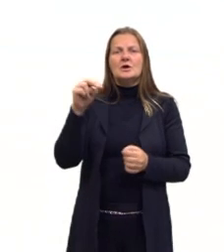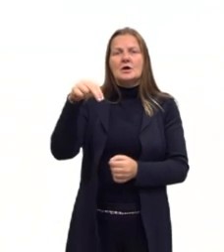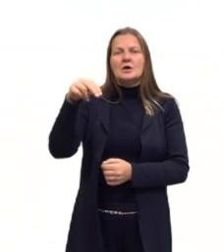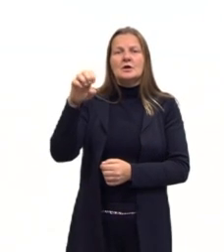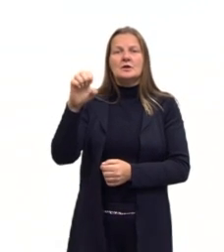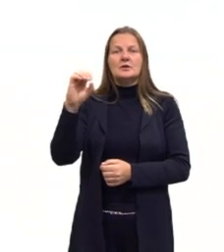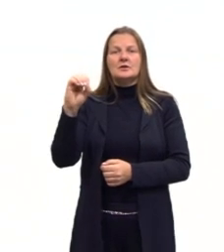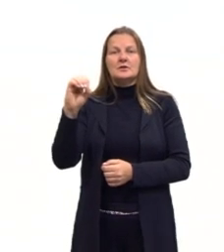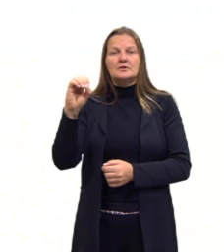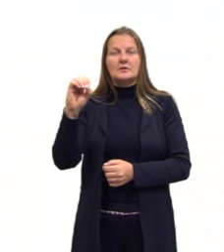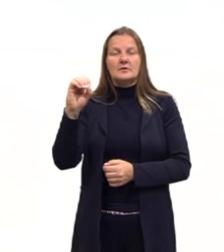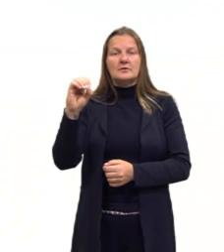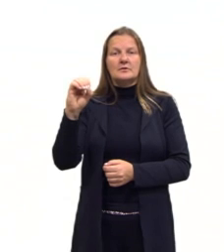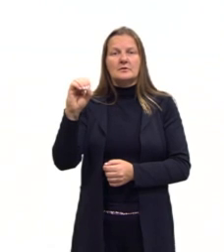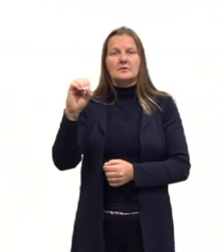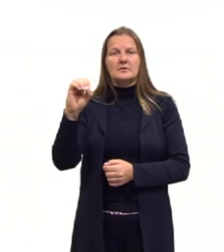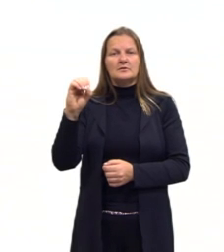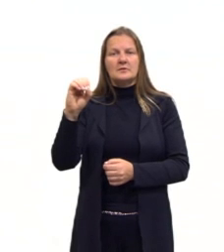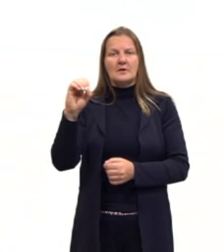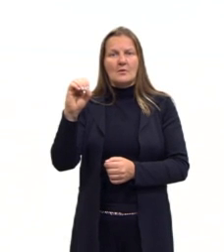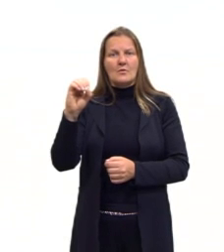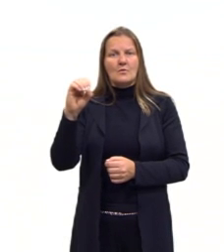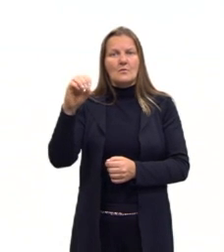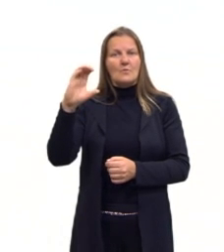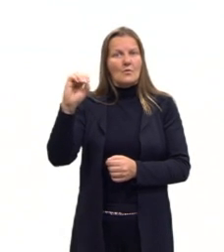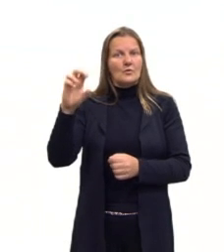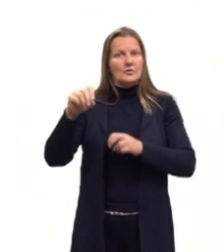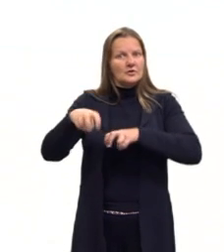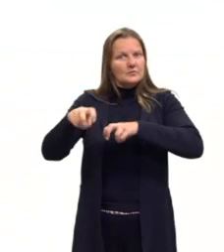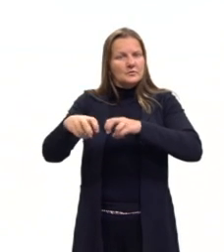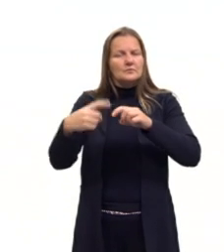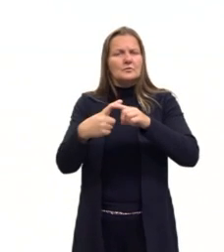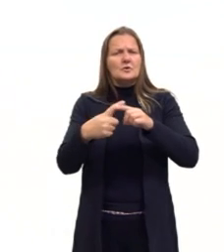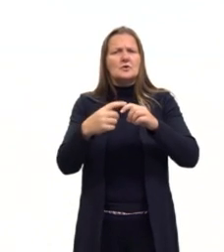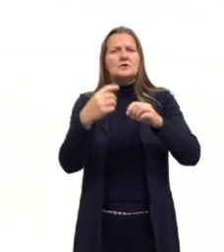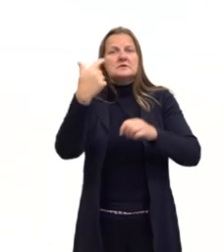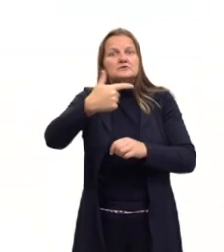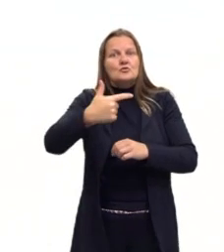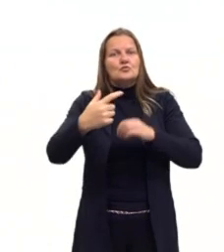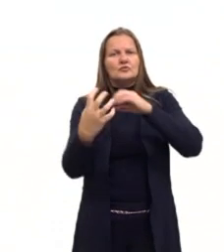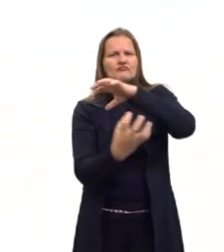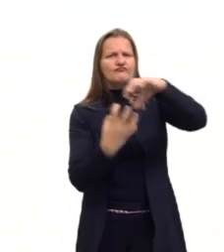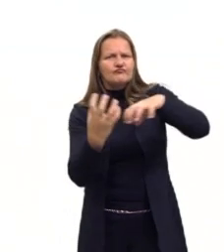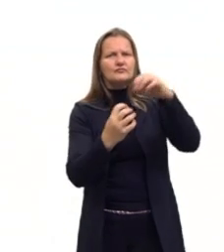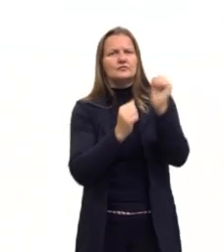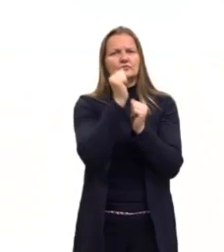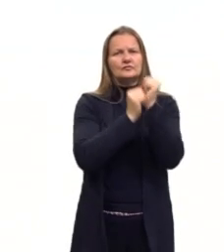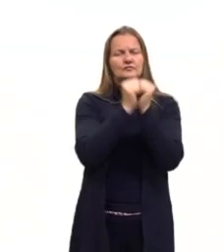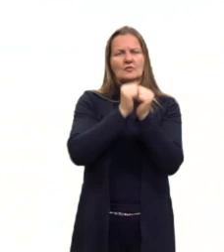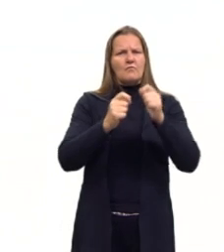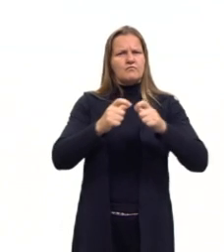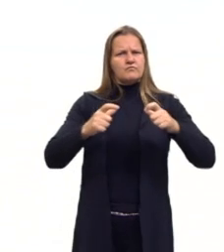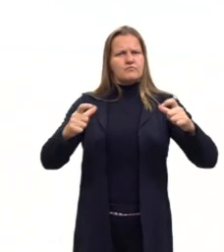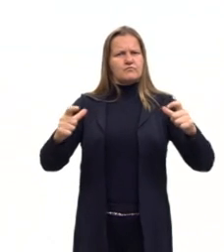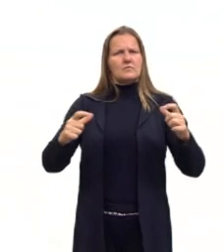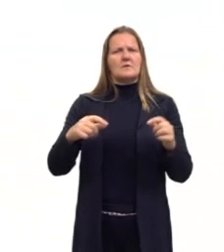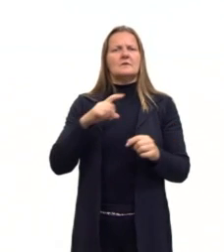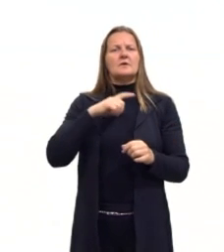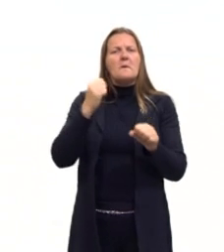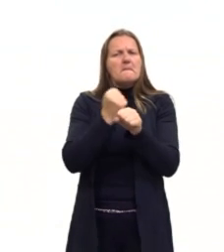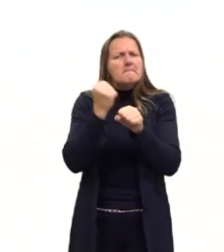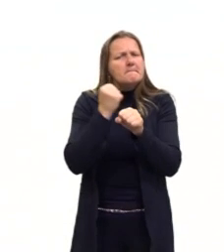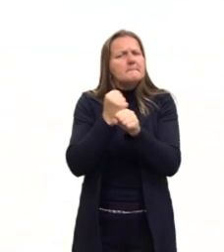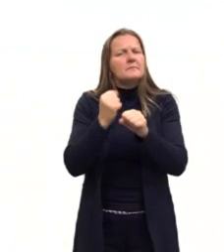à Segunda Revolução Industrial, né, nós temos todo o processo que nós já vimos, maior intensificação da